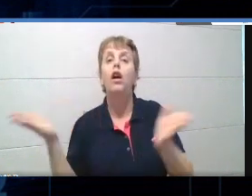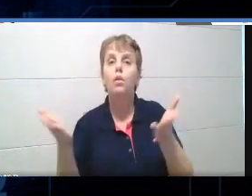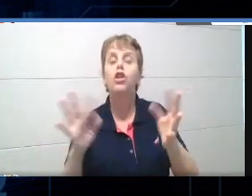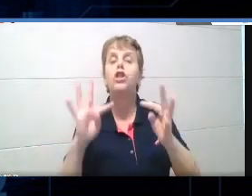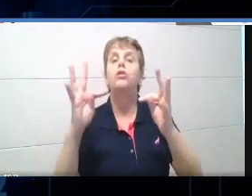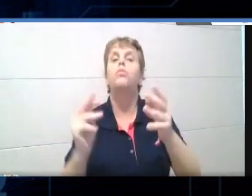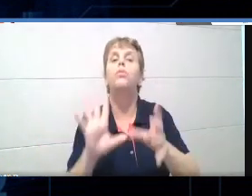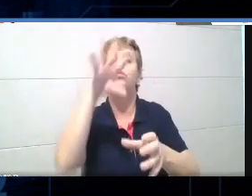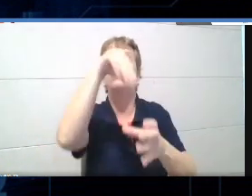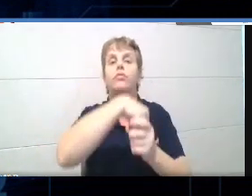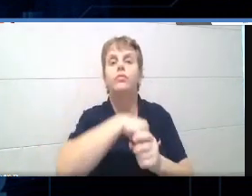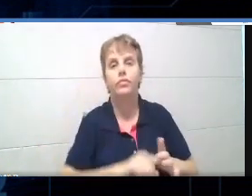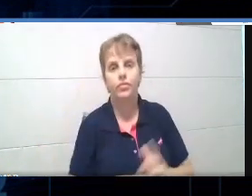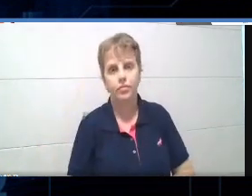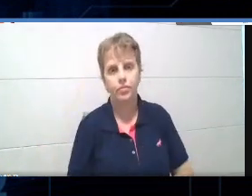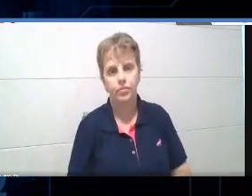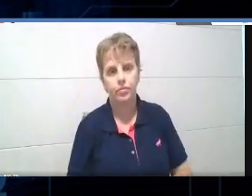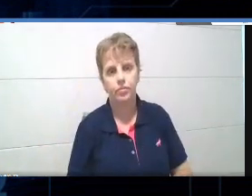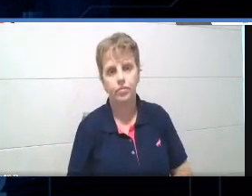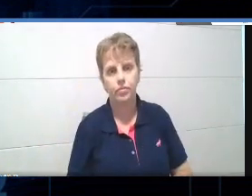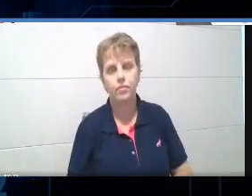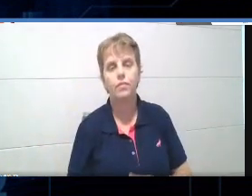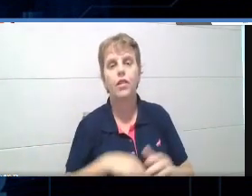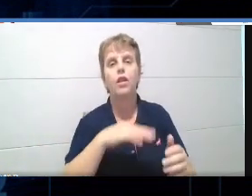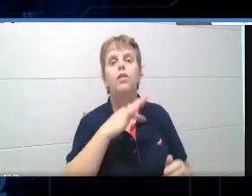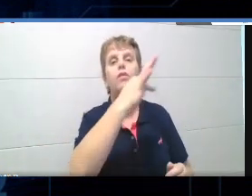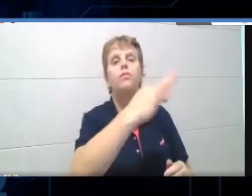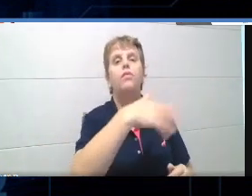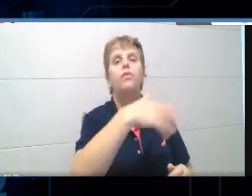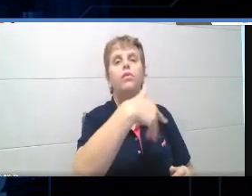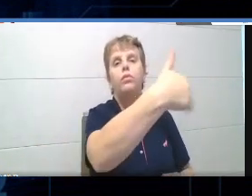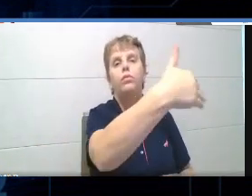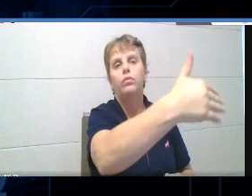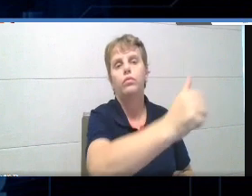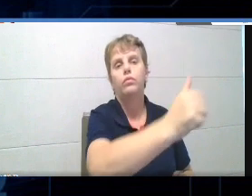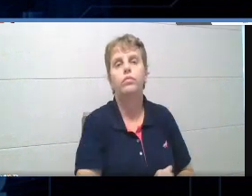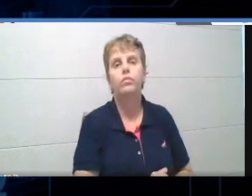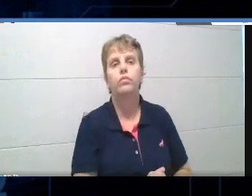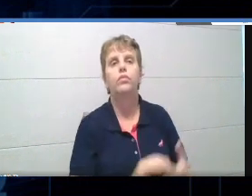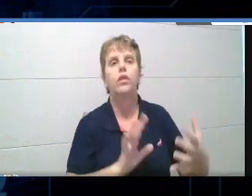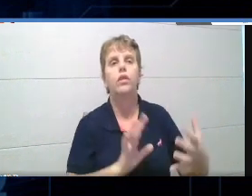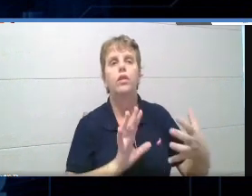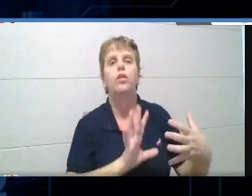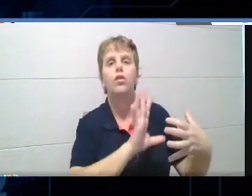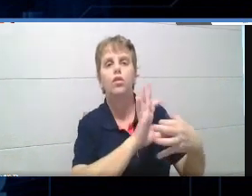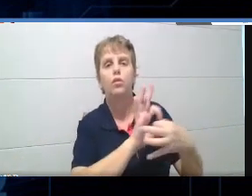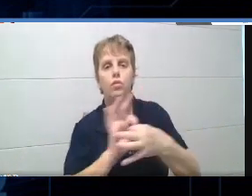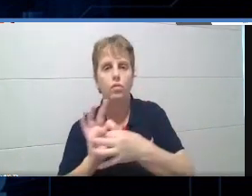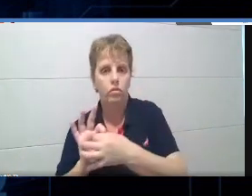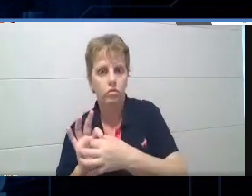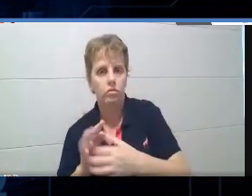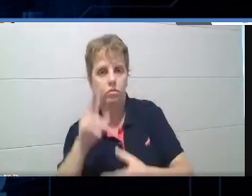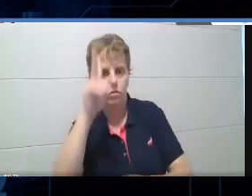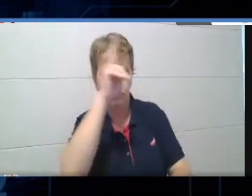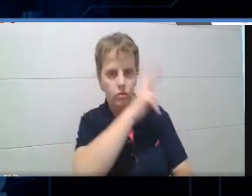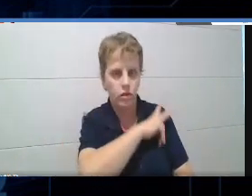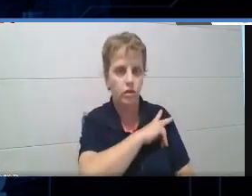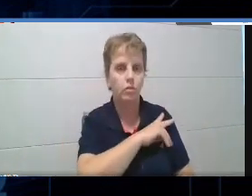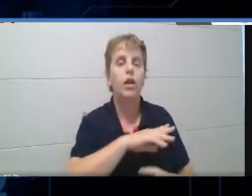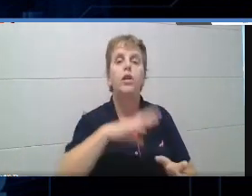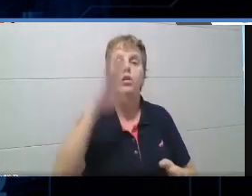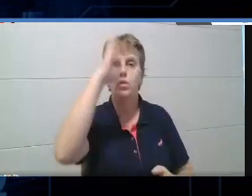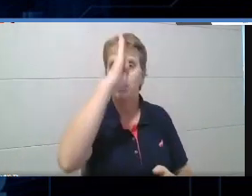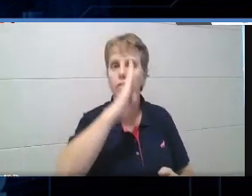lá daqui a dois, três anos, quando esse ensino médio rodar no país todo, como está, né, para acontecer em 2021, você acha que ele, que vai